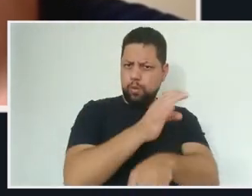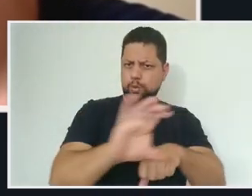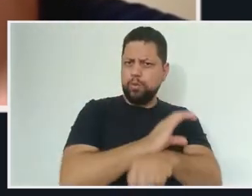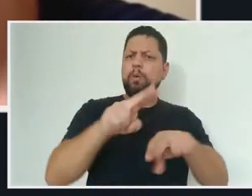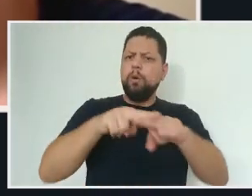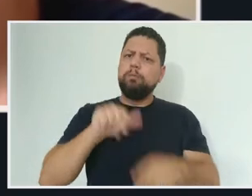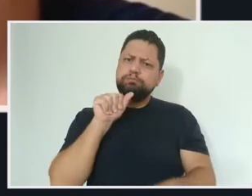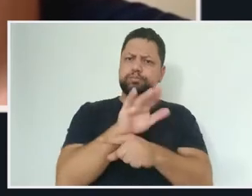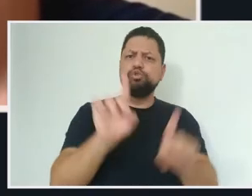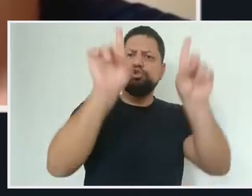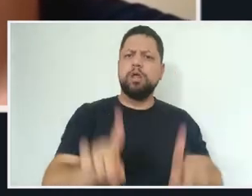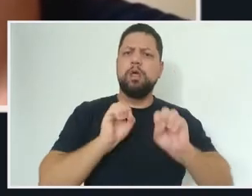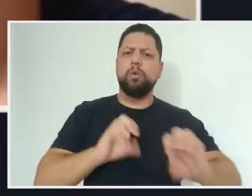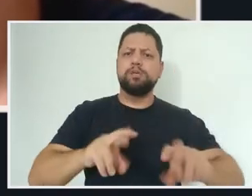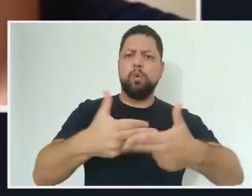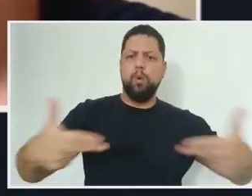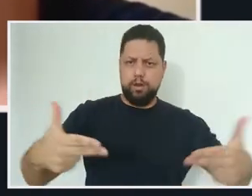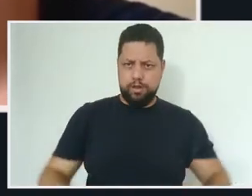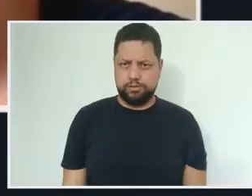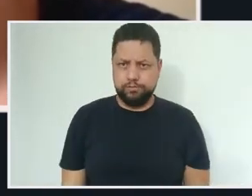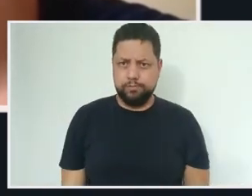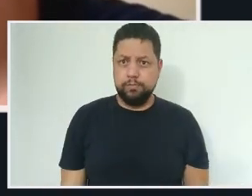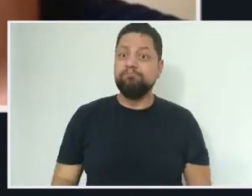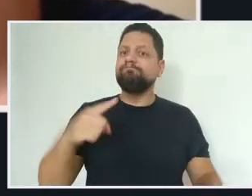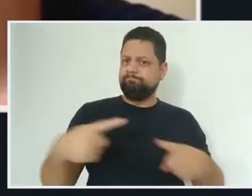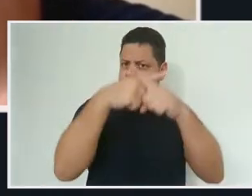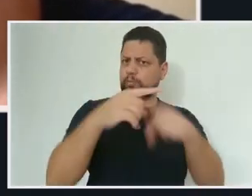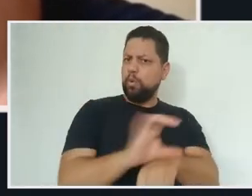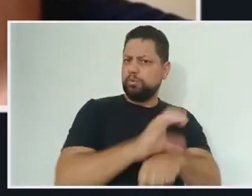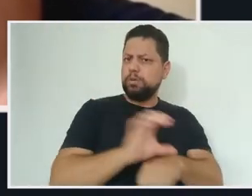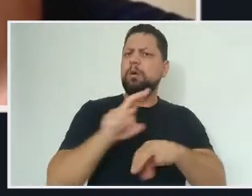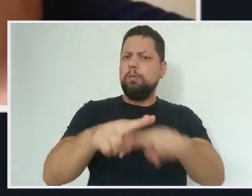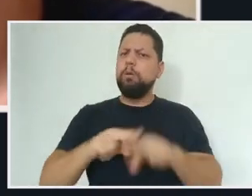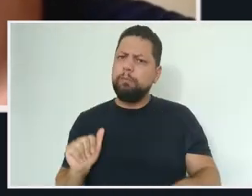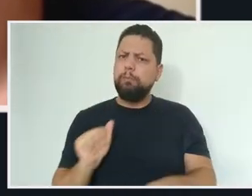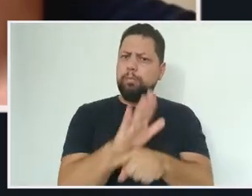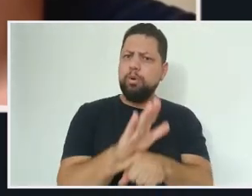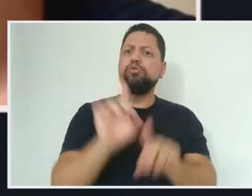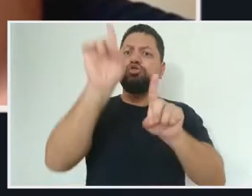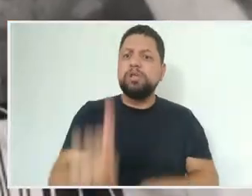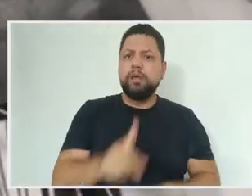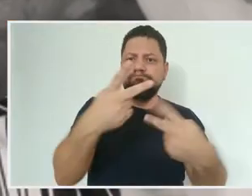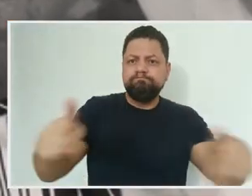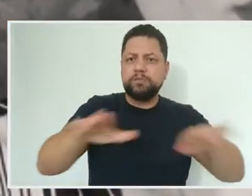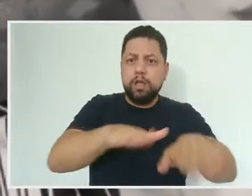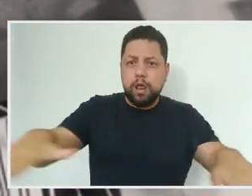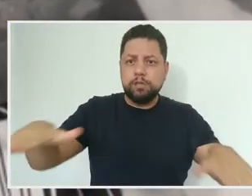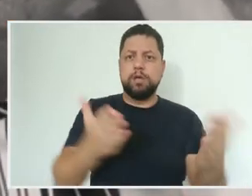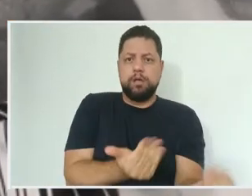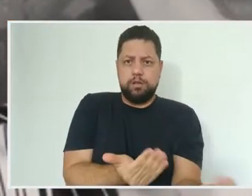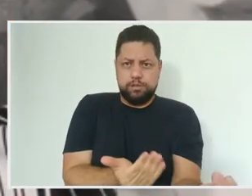inconstitucionalidade em todas as ações que tratam de leis inspiradas no movimento Escola Sem Partido. Essas